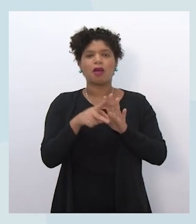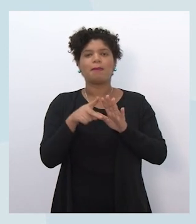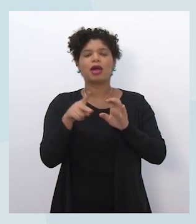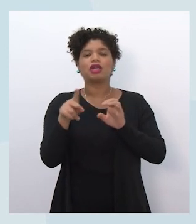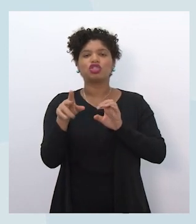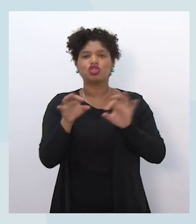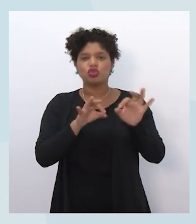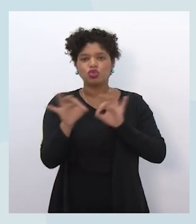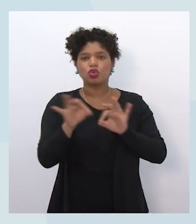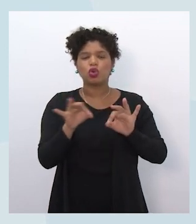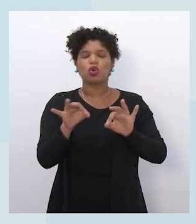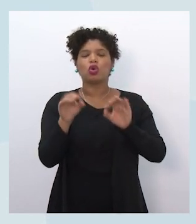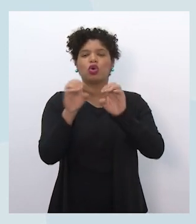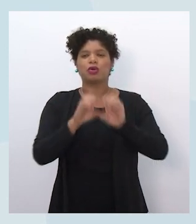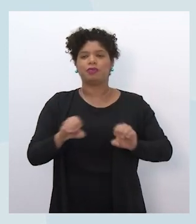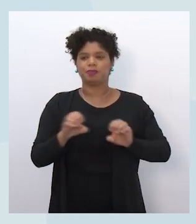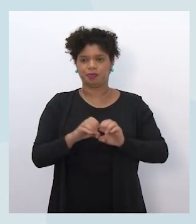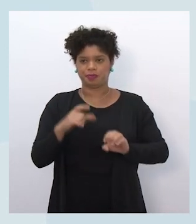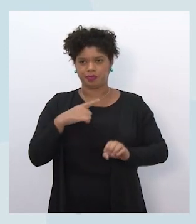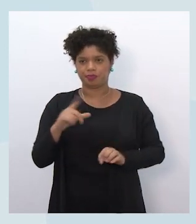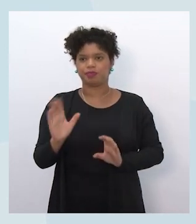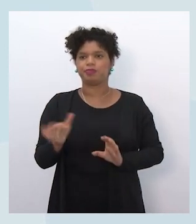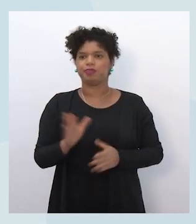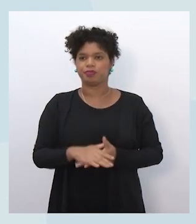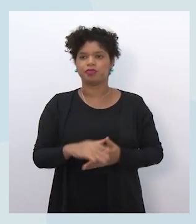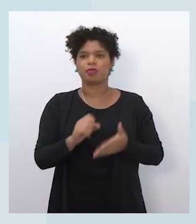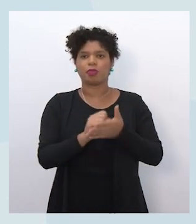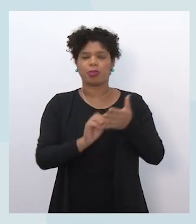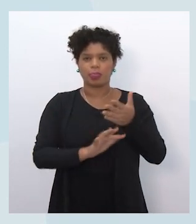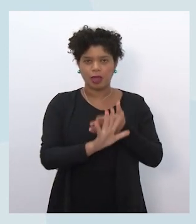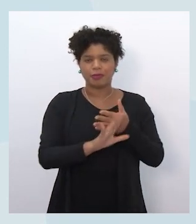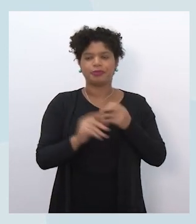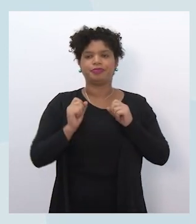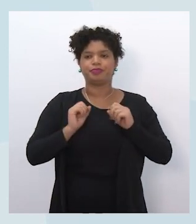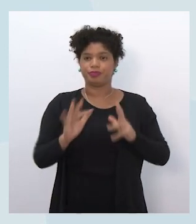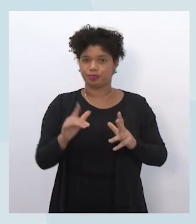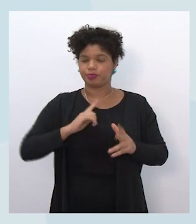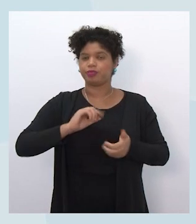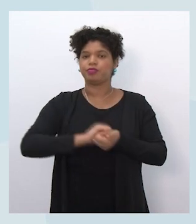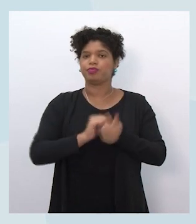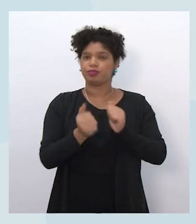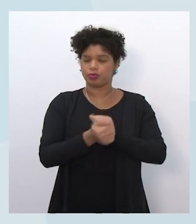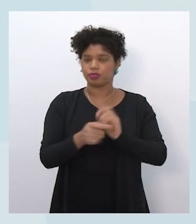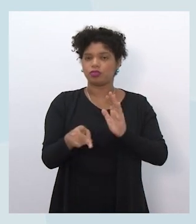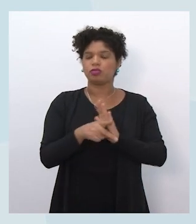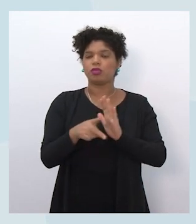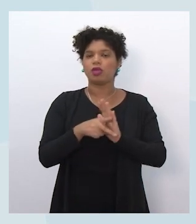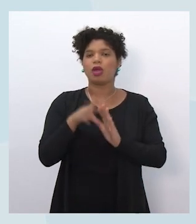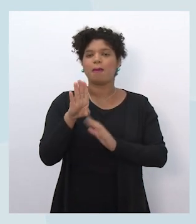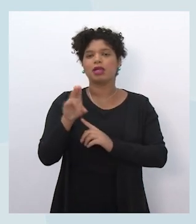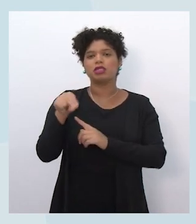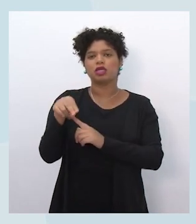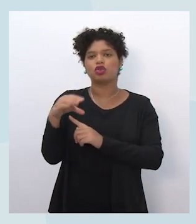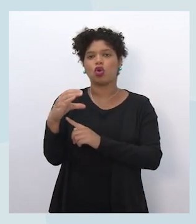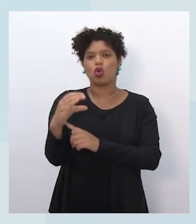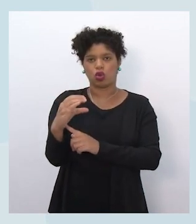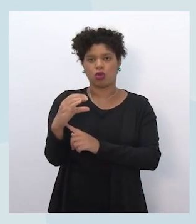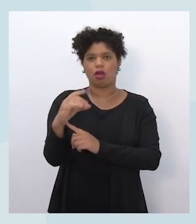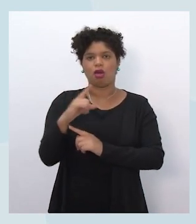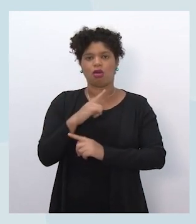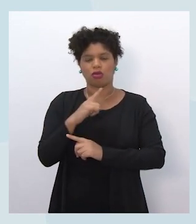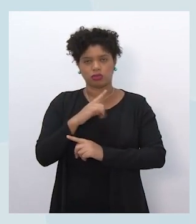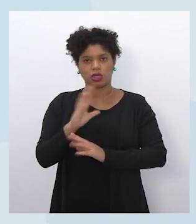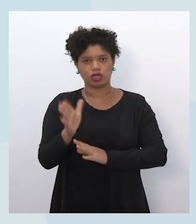nós temos o currículo em ação, né, que já está aí orientado e adaptado de acordo com a base nacional público-curricular, nós